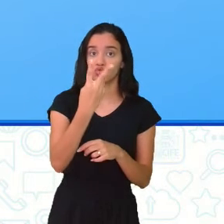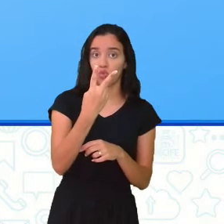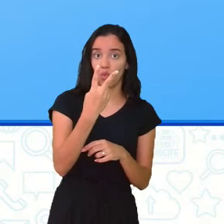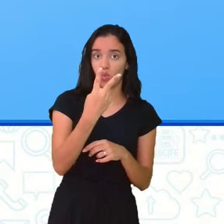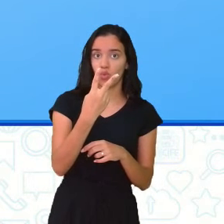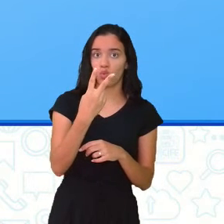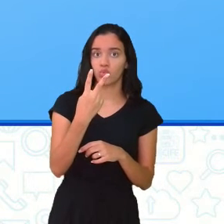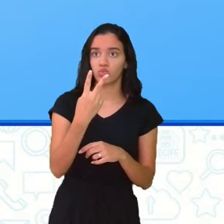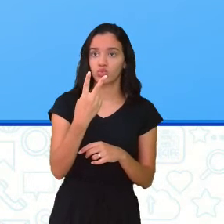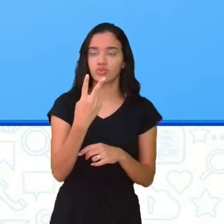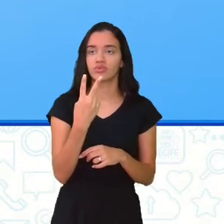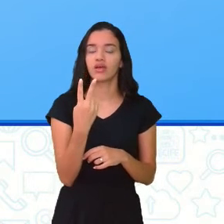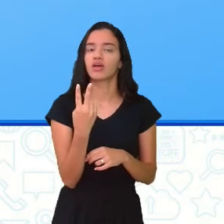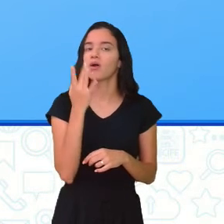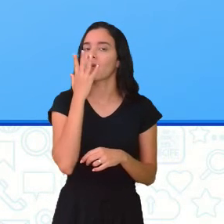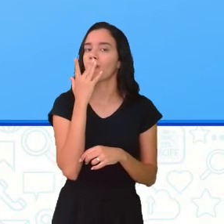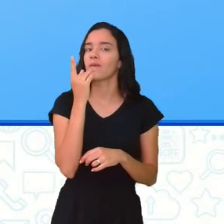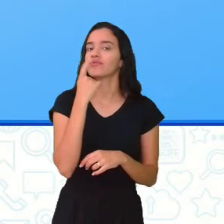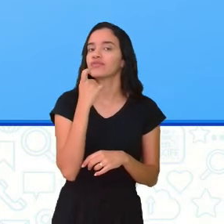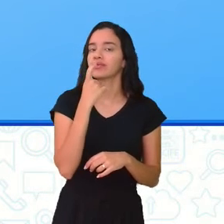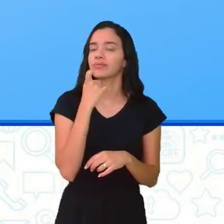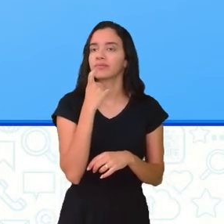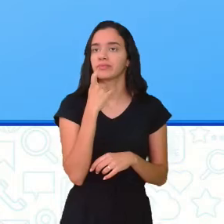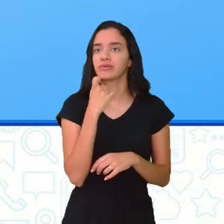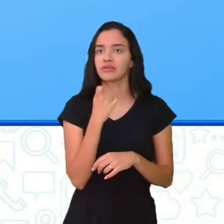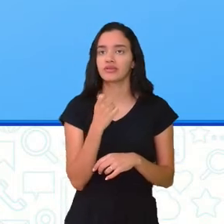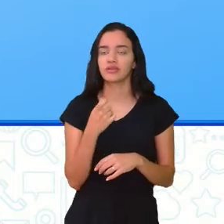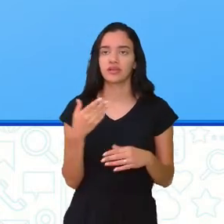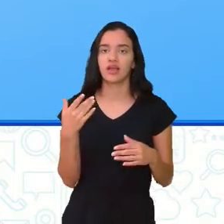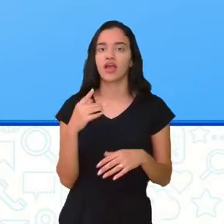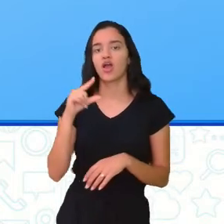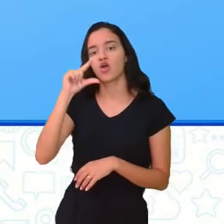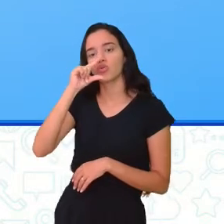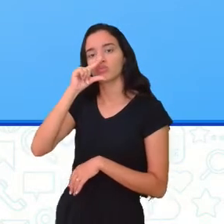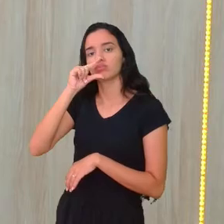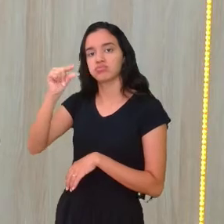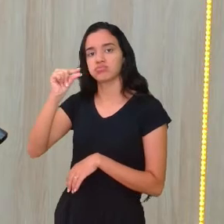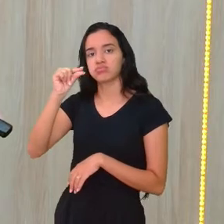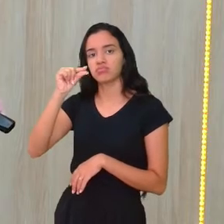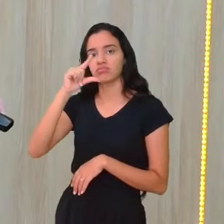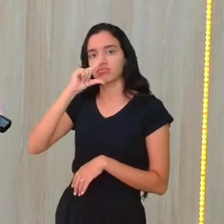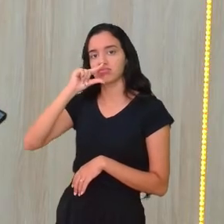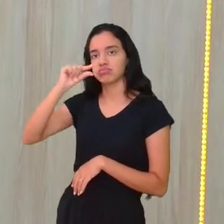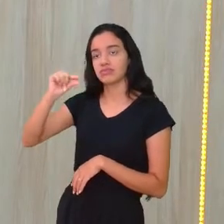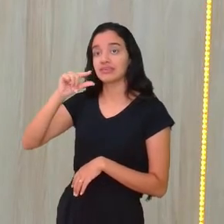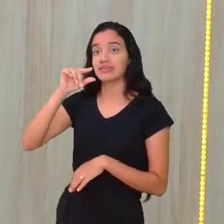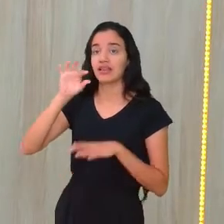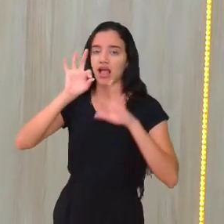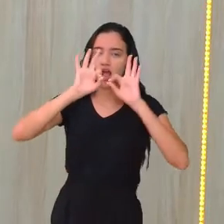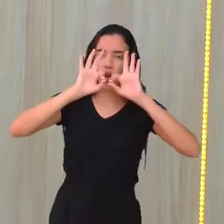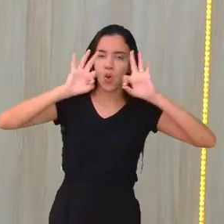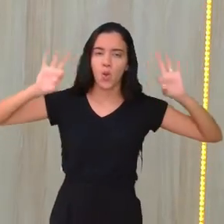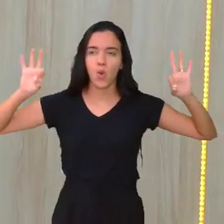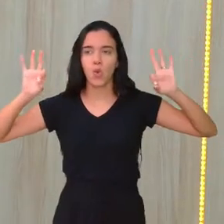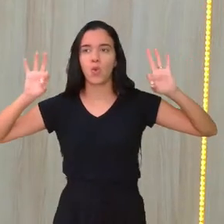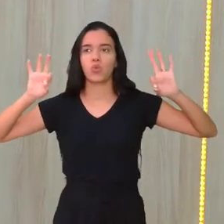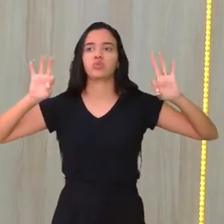escolhi os pontos do biquinho. O ponto do biquinho está distante da reta